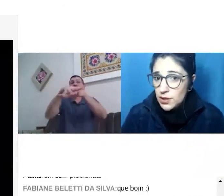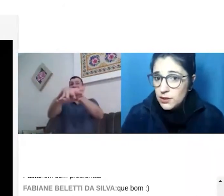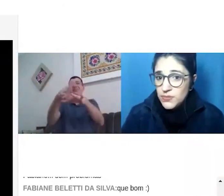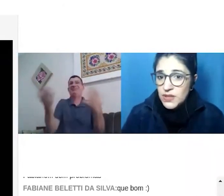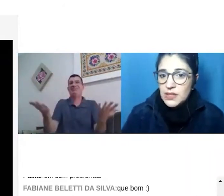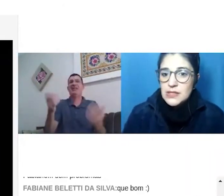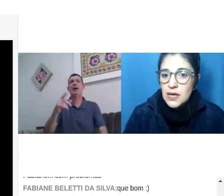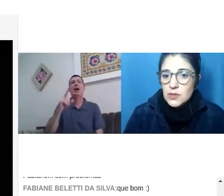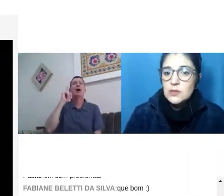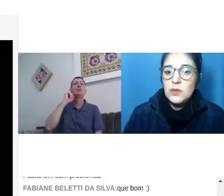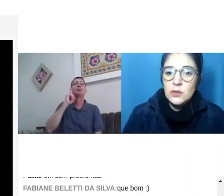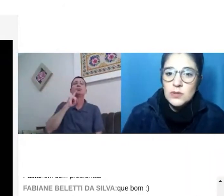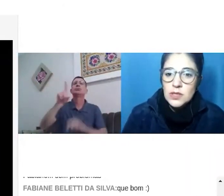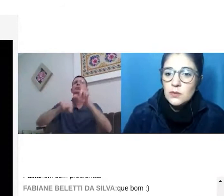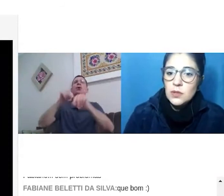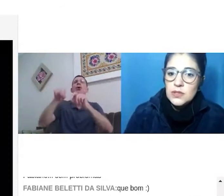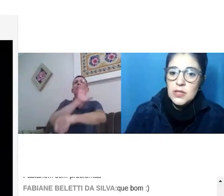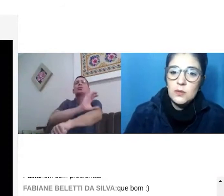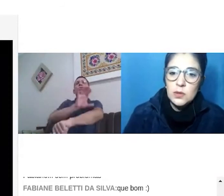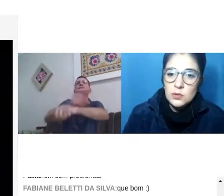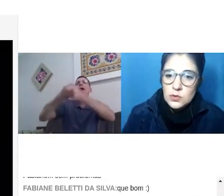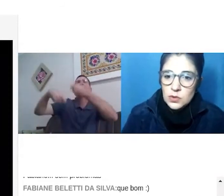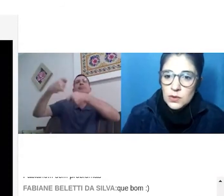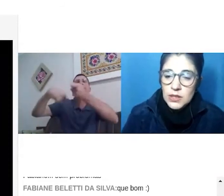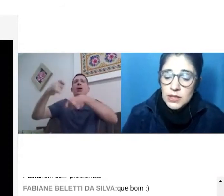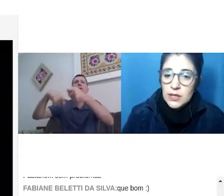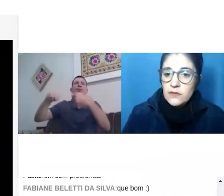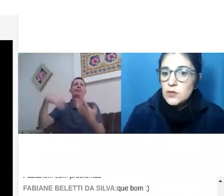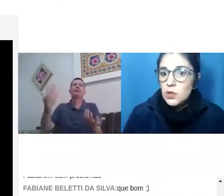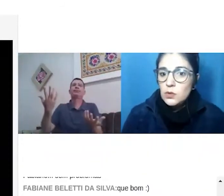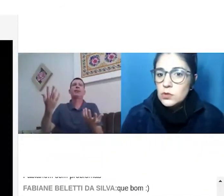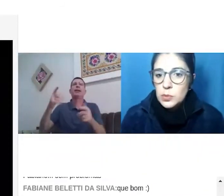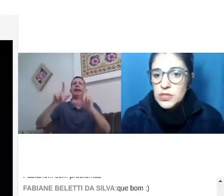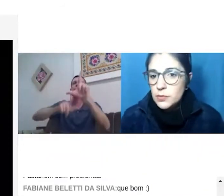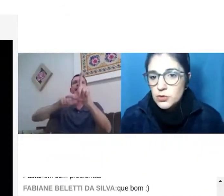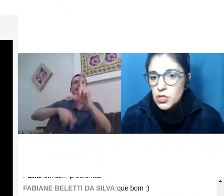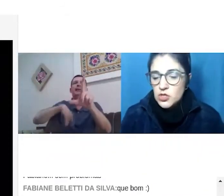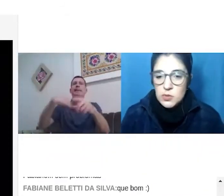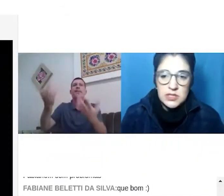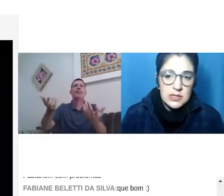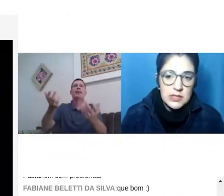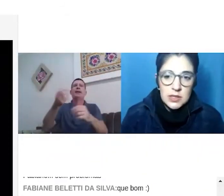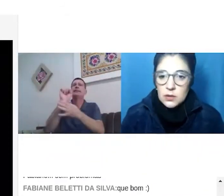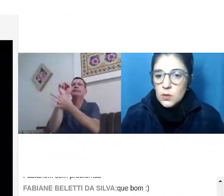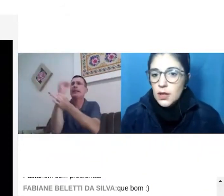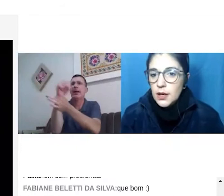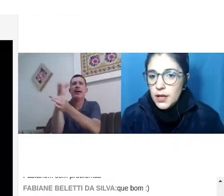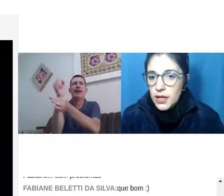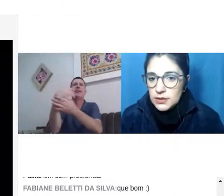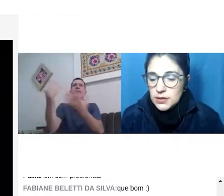choque. Nas aulas com inclusão, quando se tem um aluno surdo ali vai escolher um curso, por exemplo, de administração,